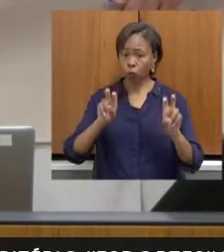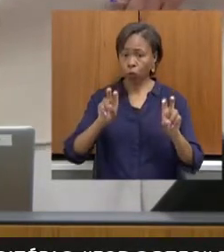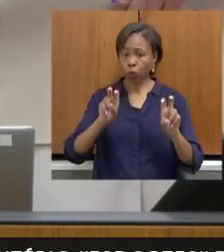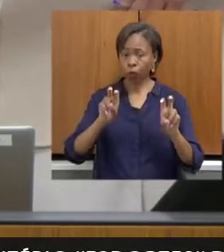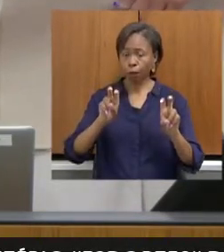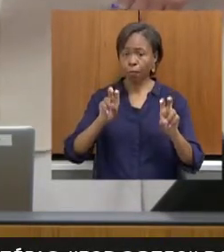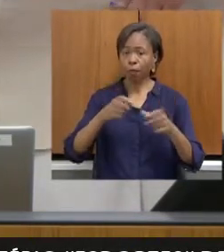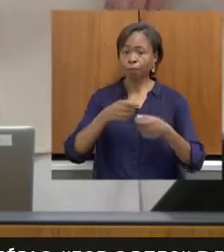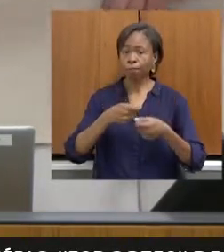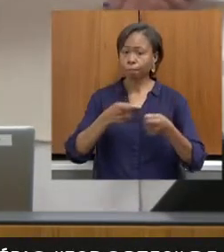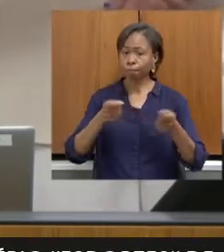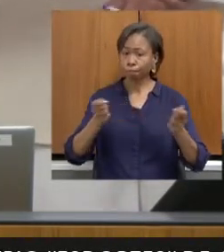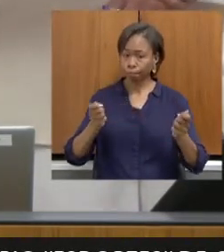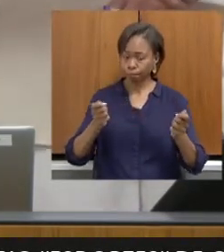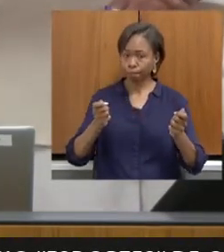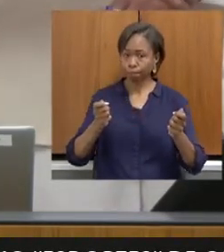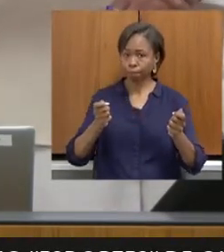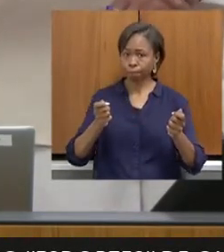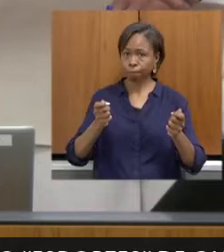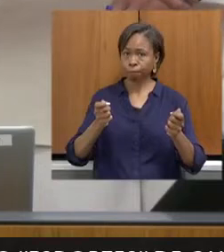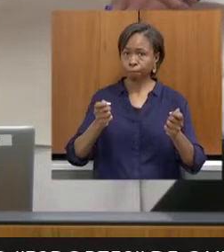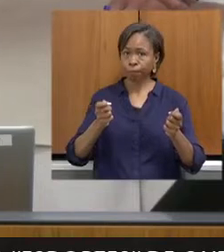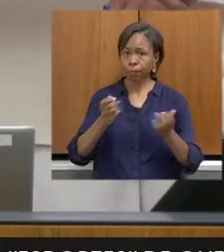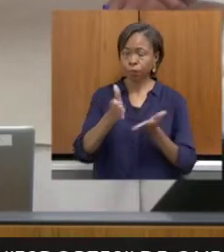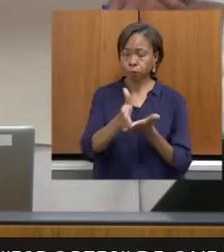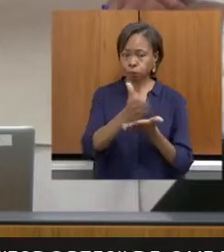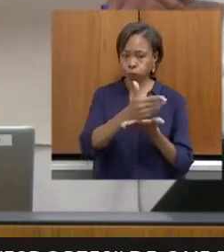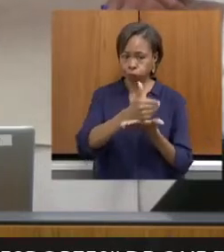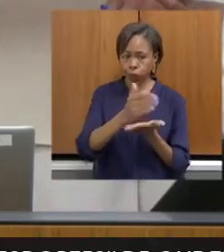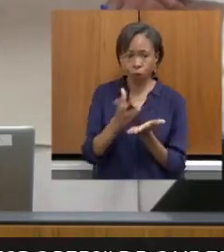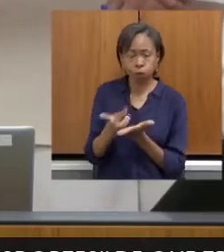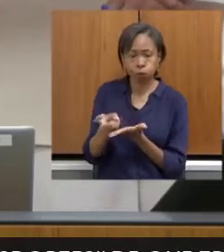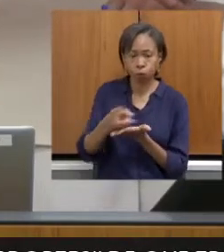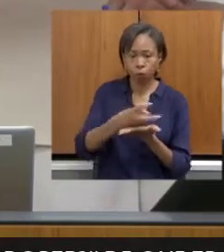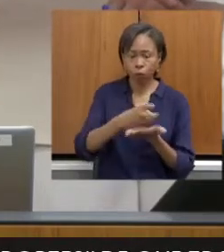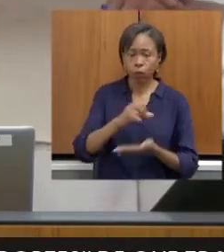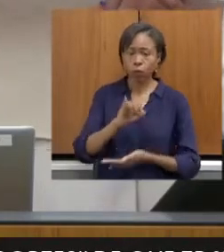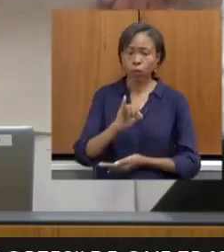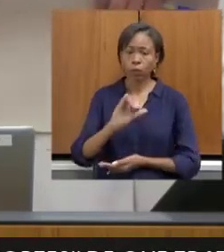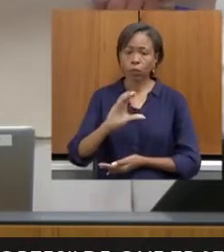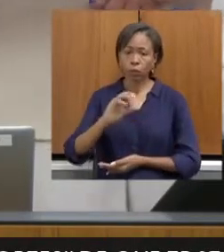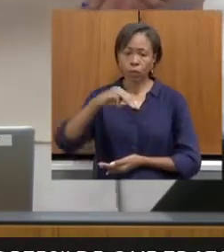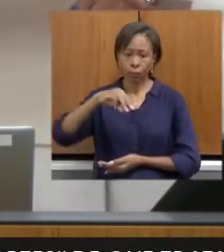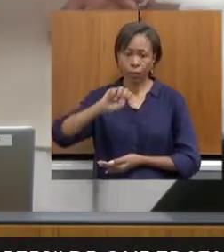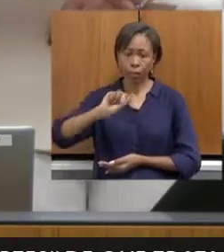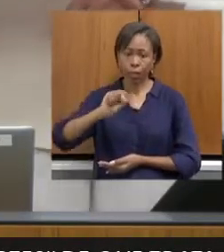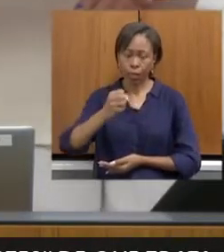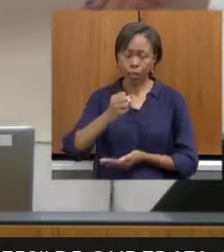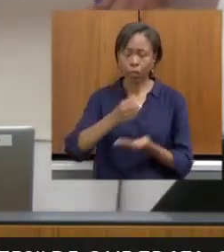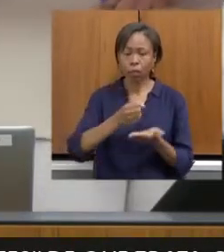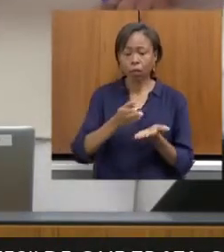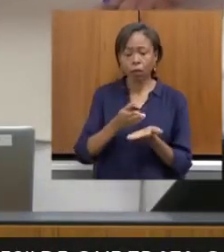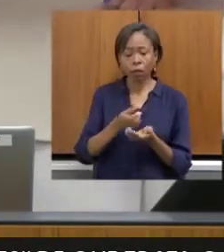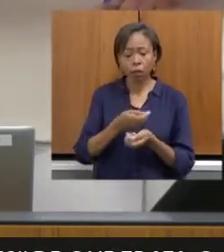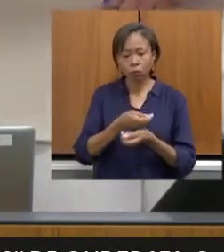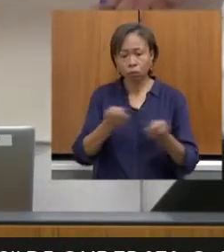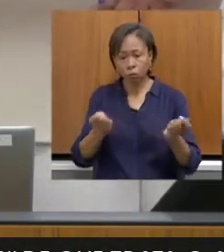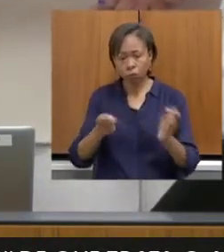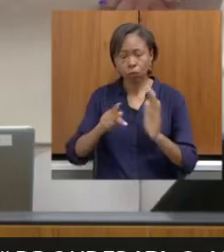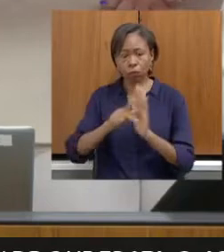da parcela da receita do produto da arrecadação do ICMS pertencente aos municípios.